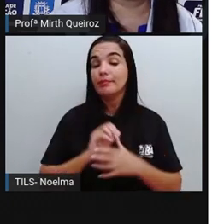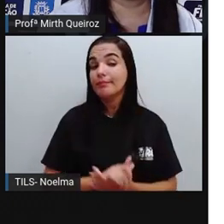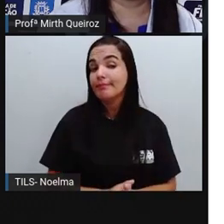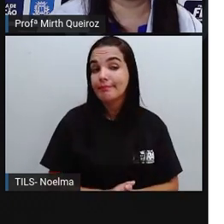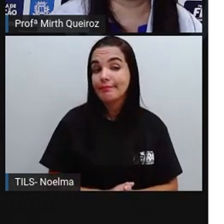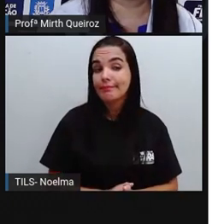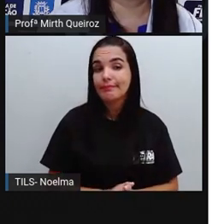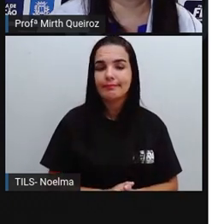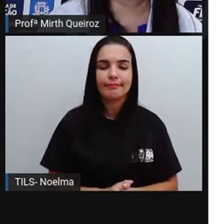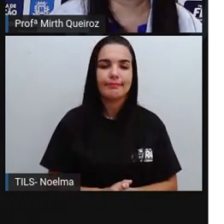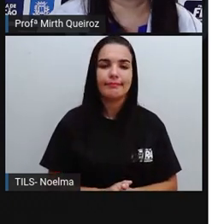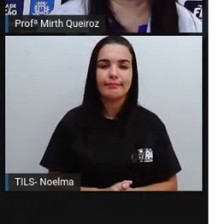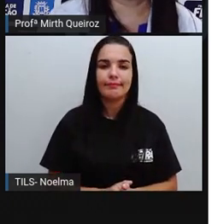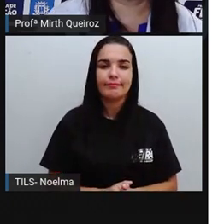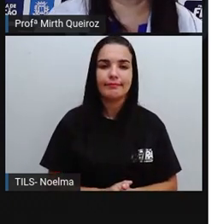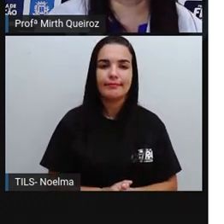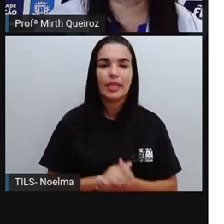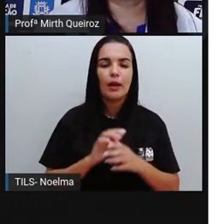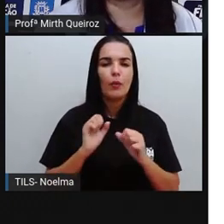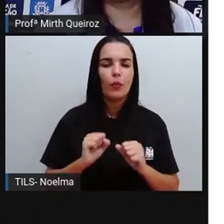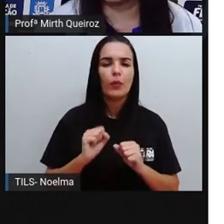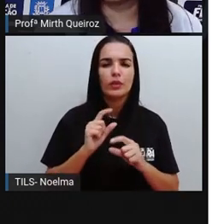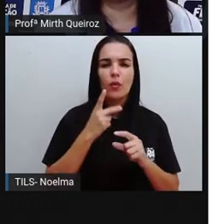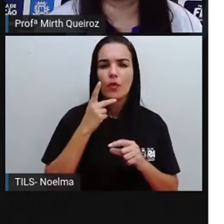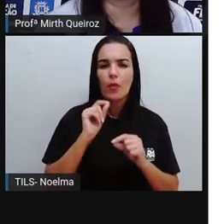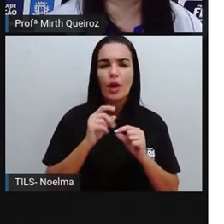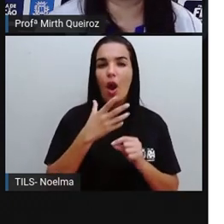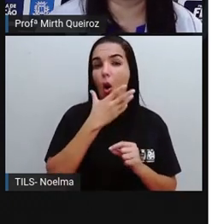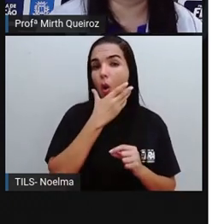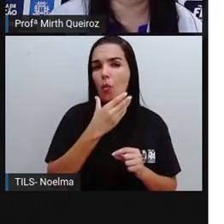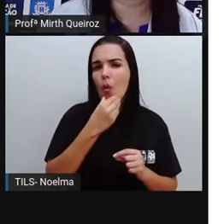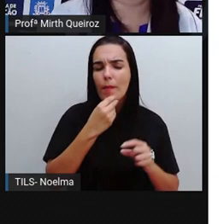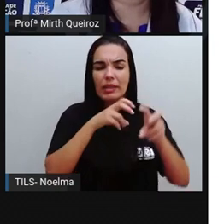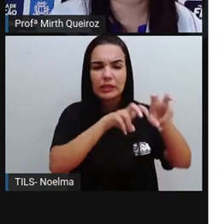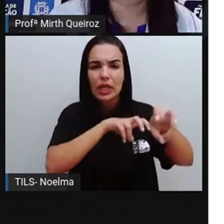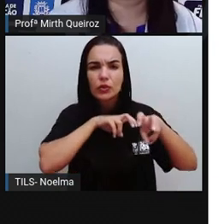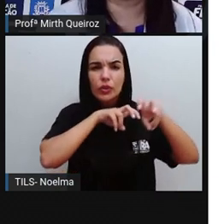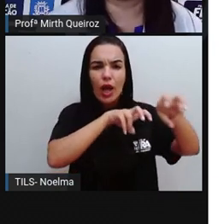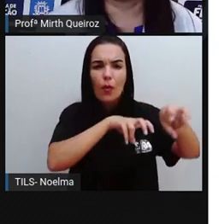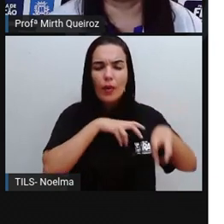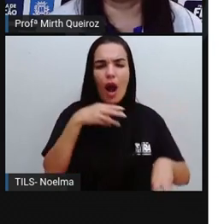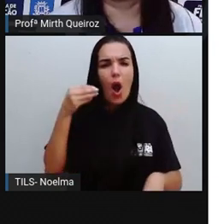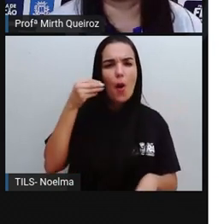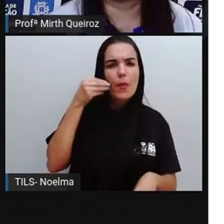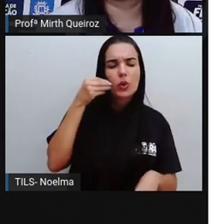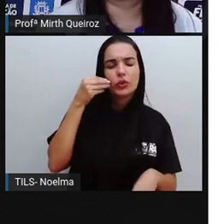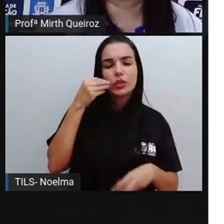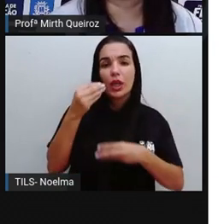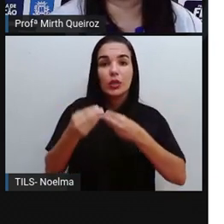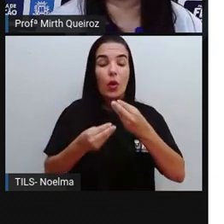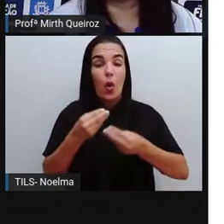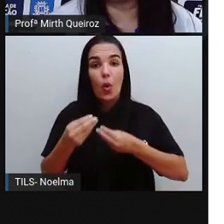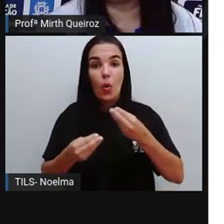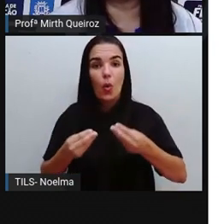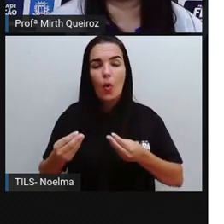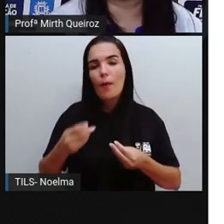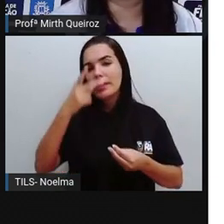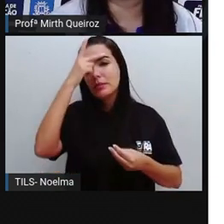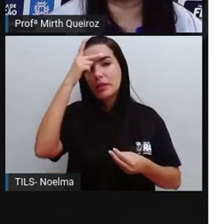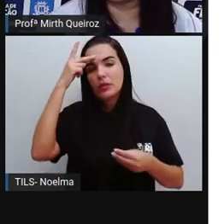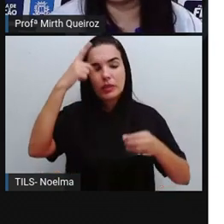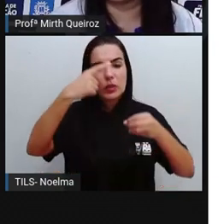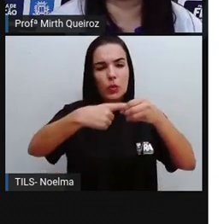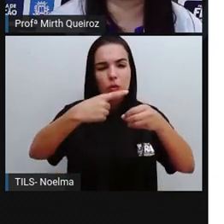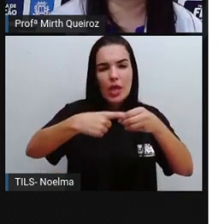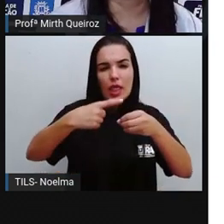o homem do campo, né? A gente mostrando aí essa parte do sertão, né?